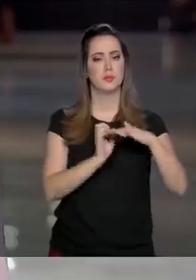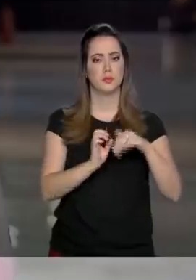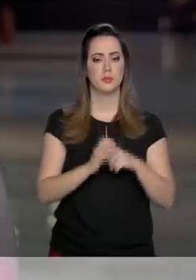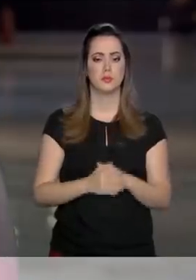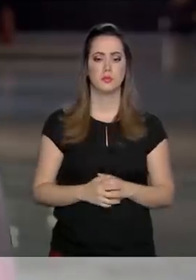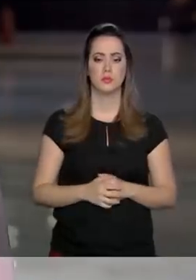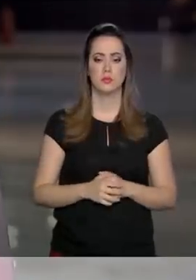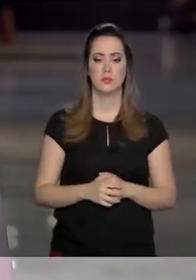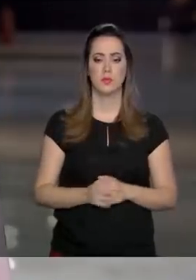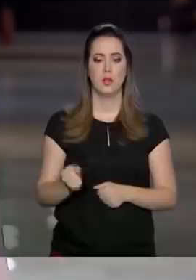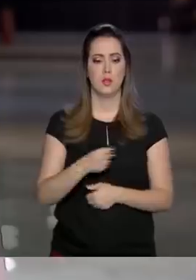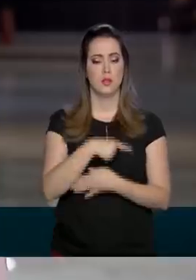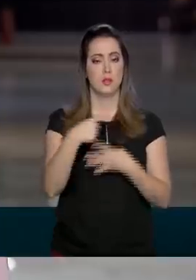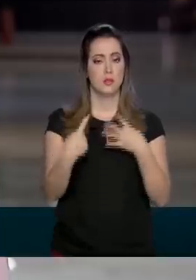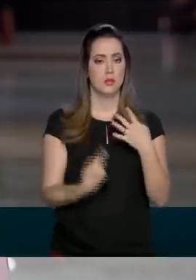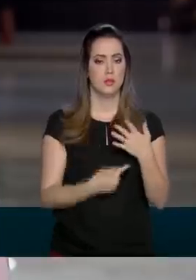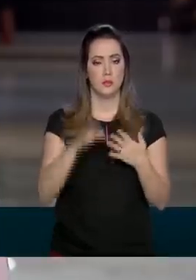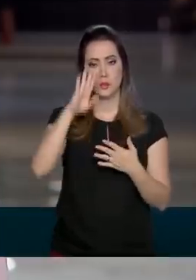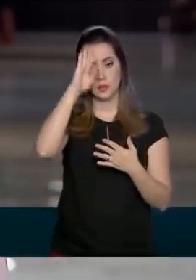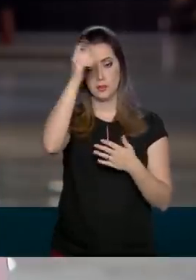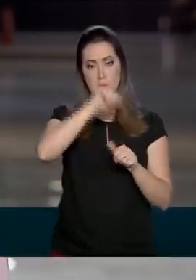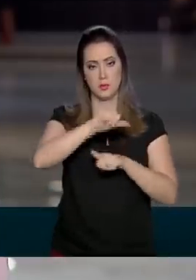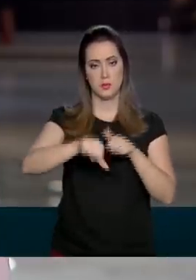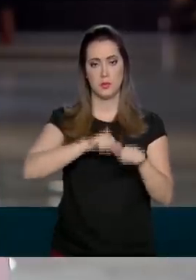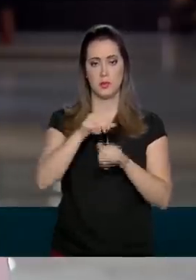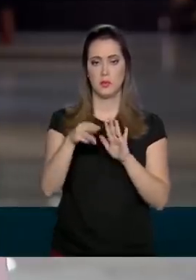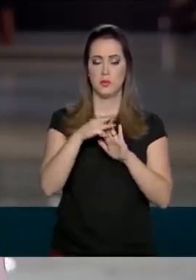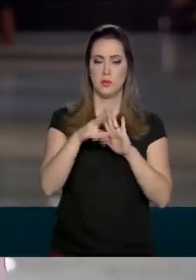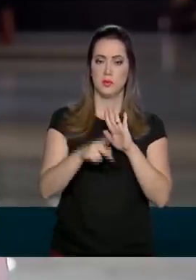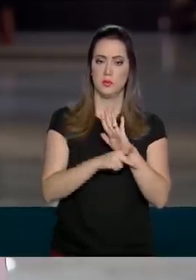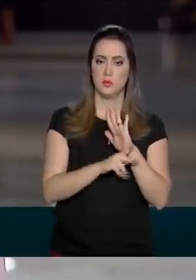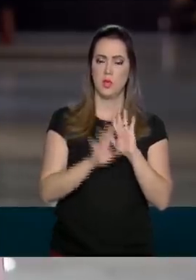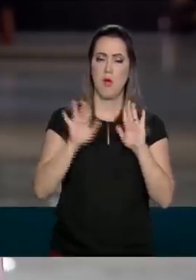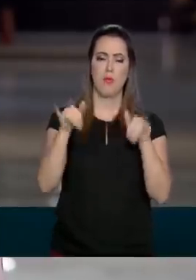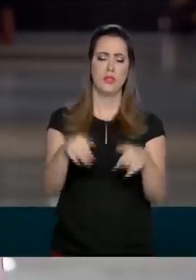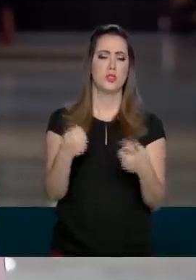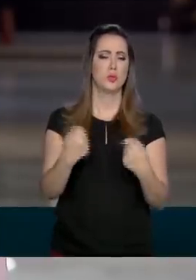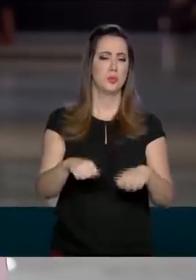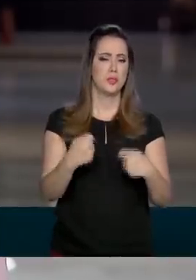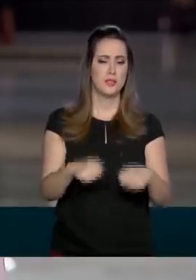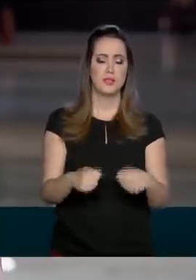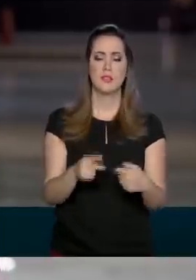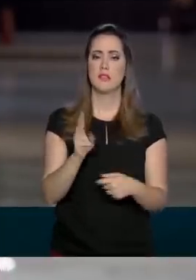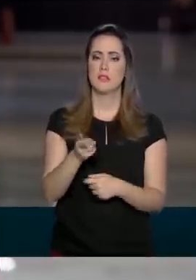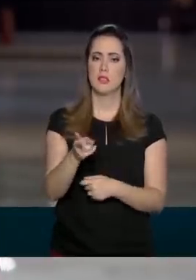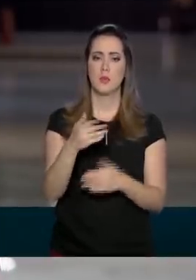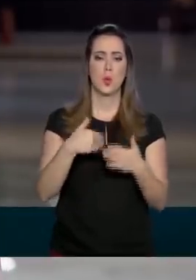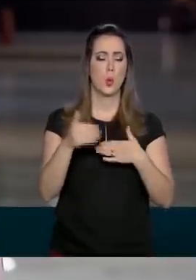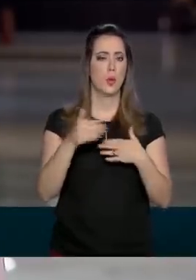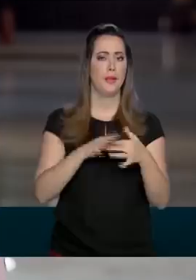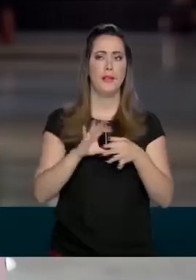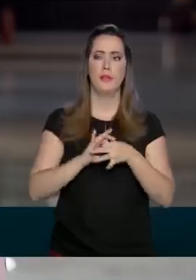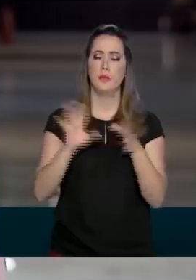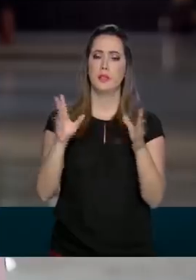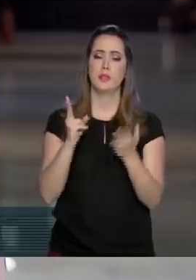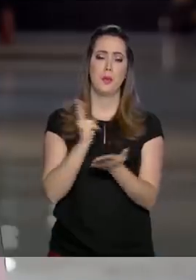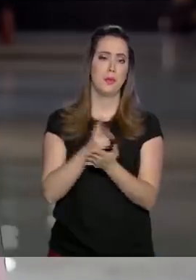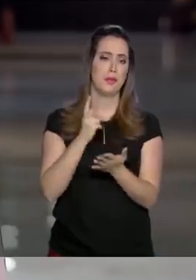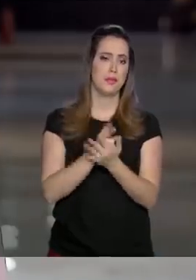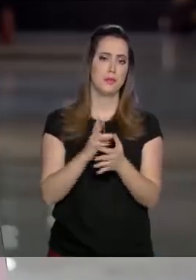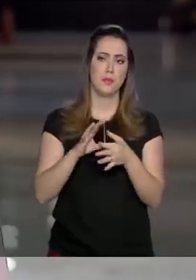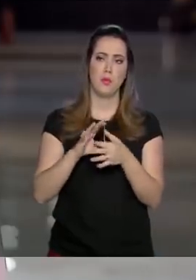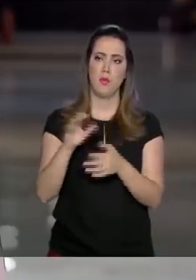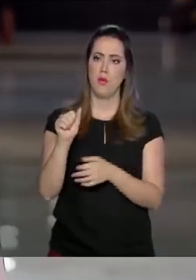Entre as principais mudanças da medida provisória está o fim da exigência de qualquer tipo de licença, incluindo